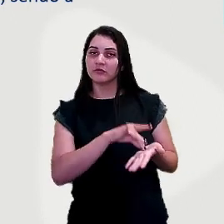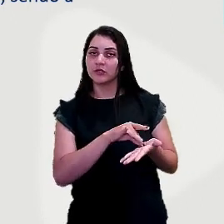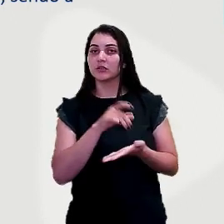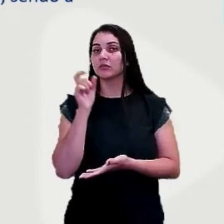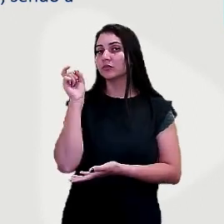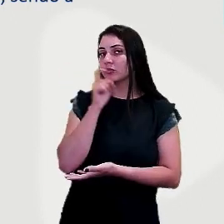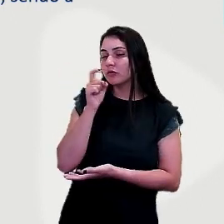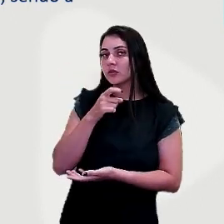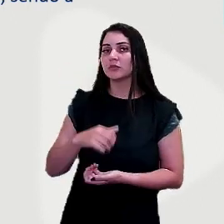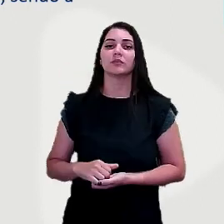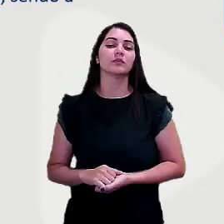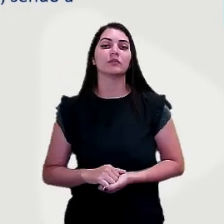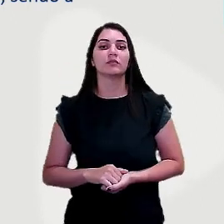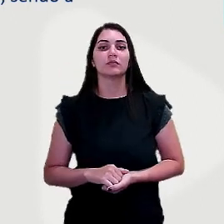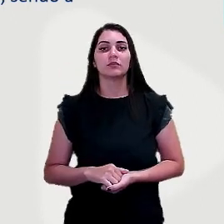falso?